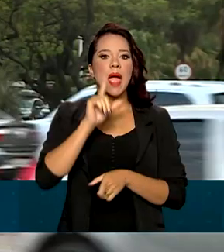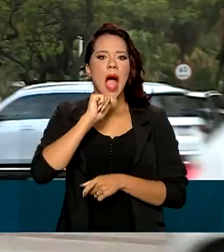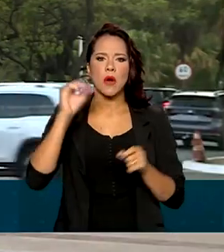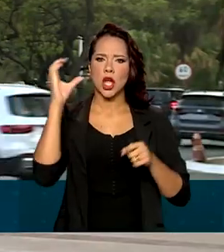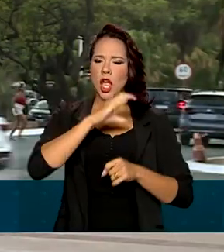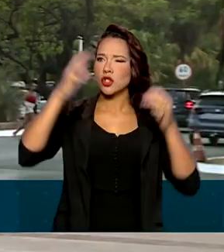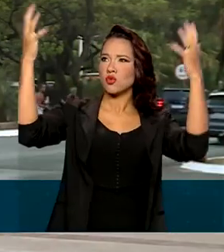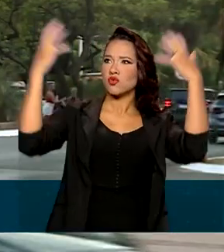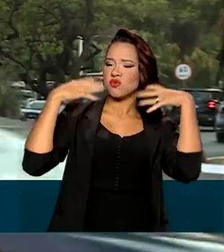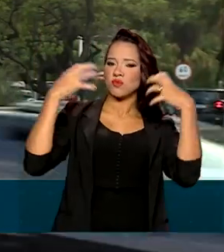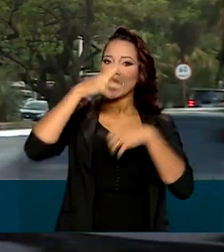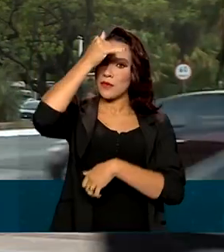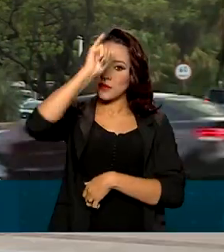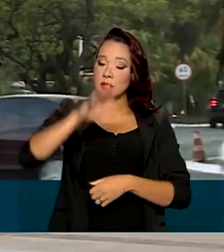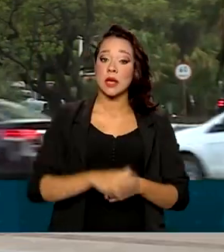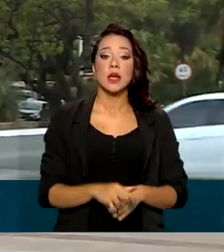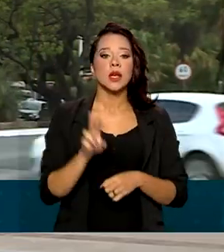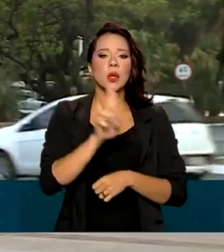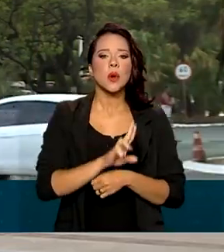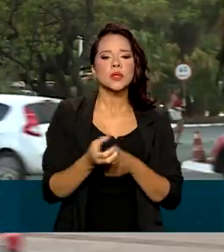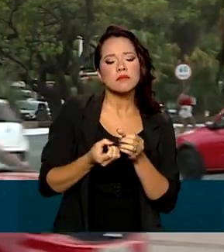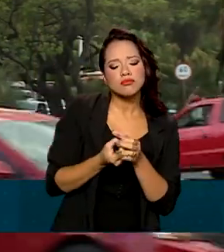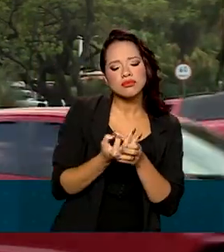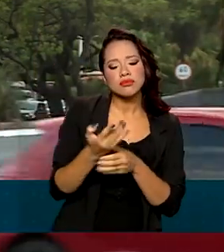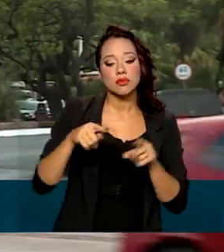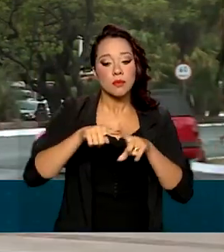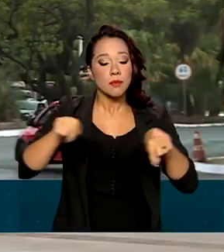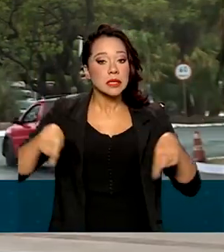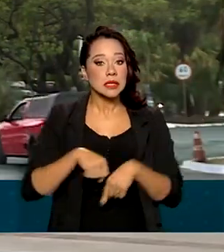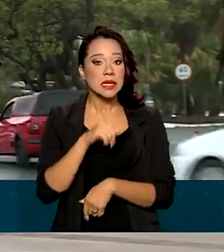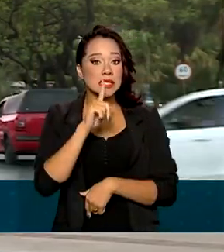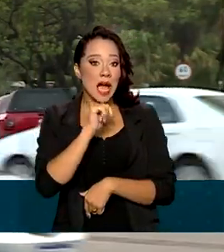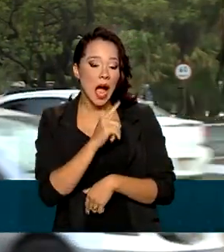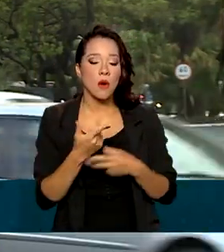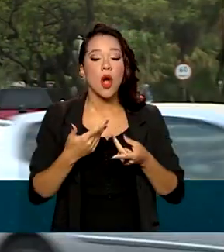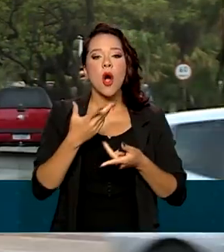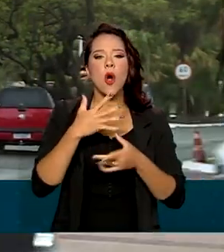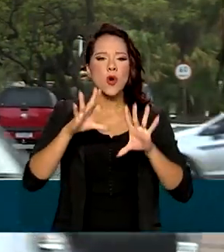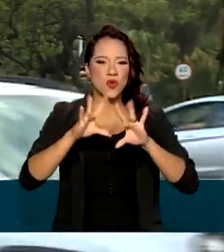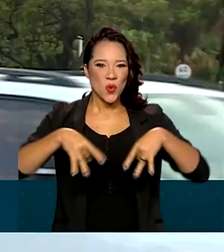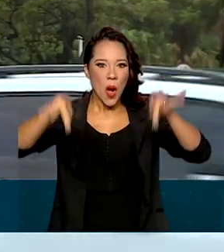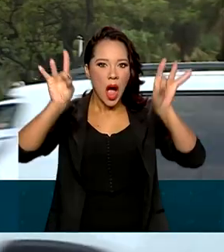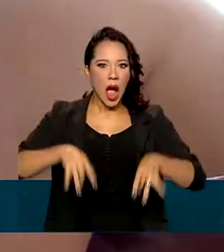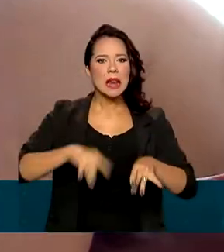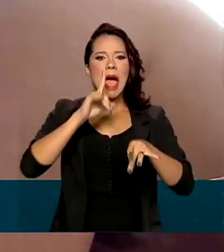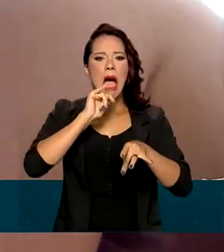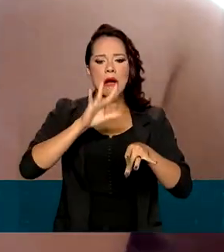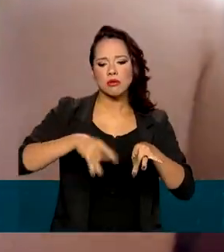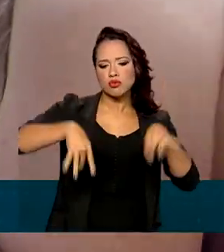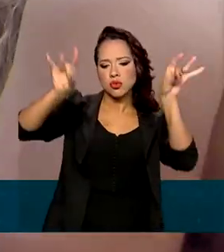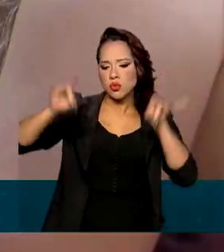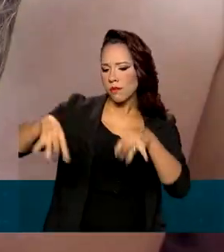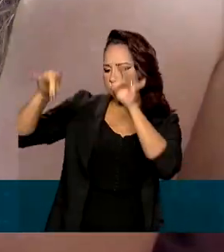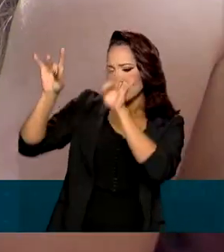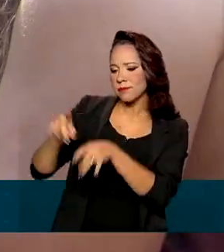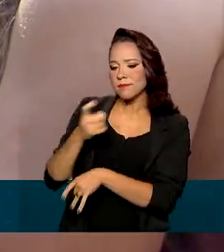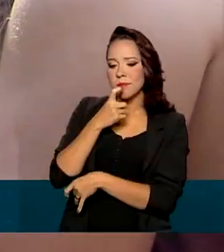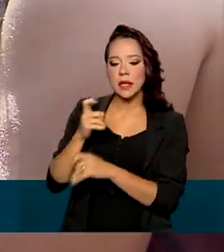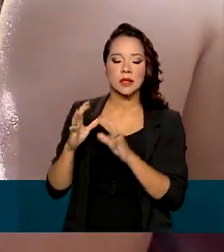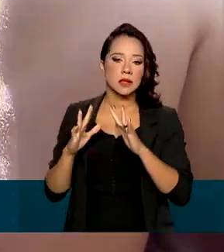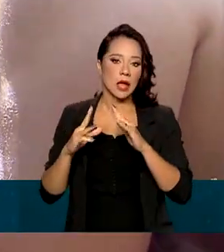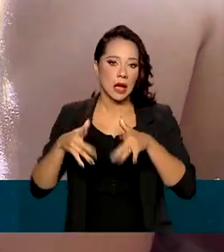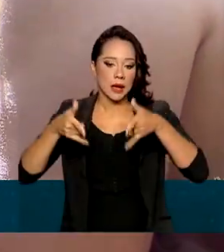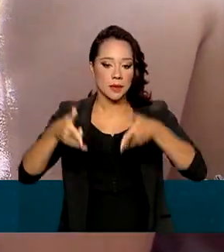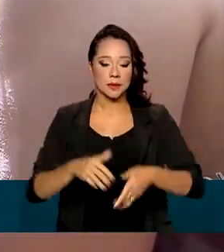quente e utilize umidificadores, bacias de água ou uma toalha úmida perto da cama. A ING, que está acostumada